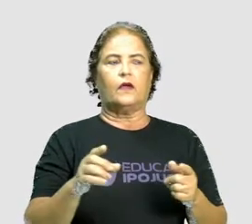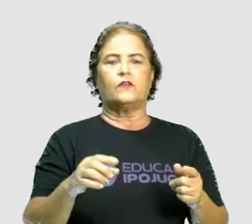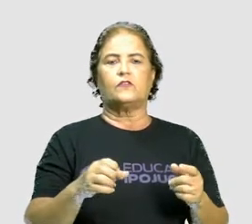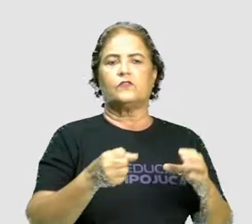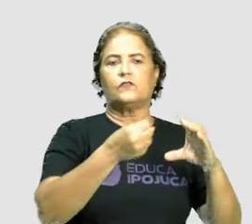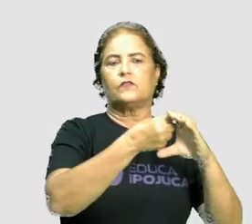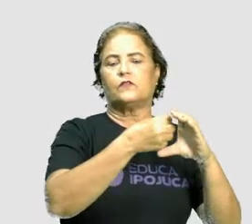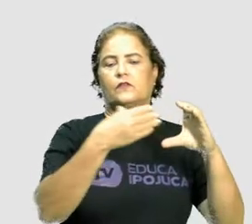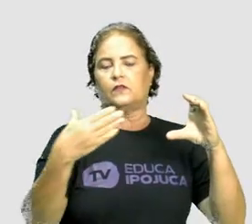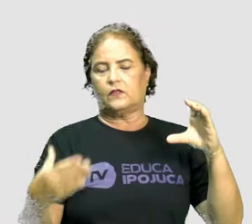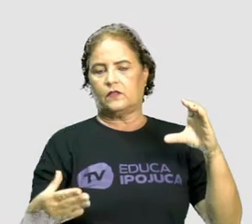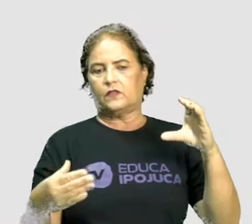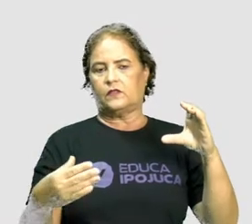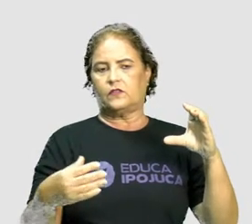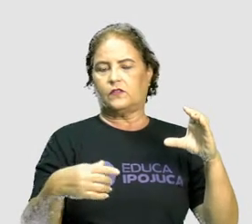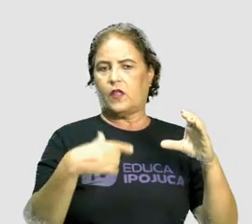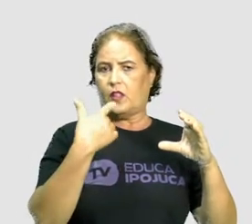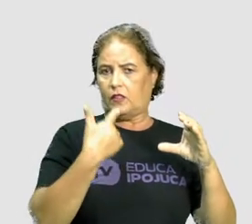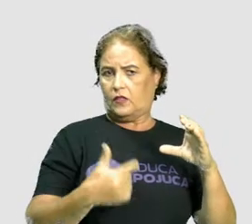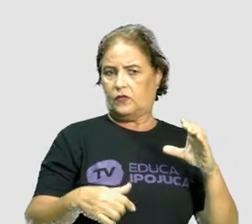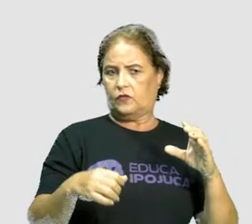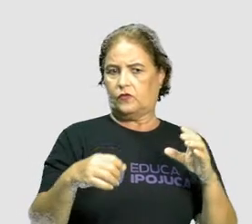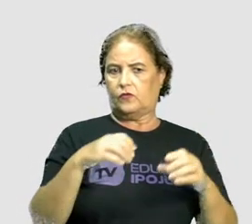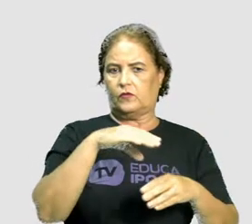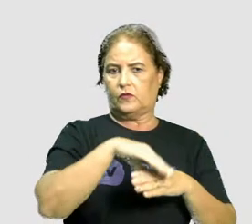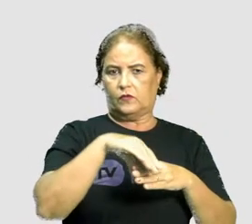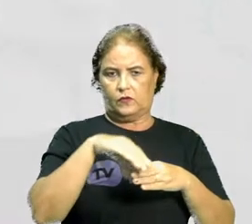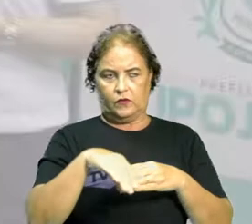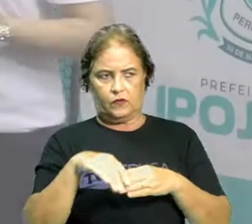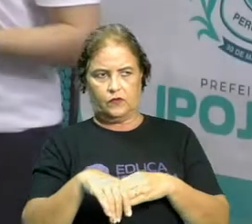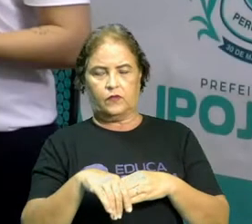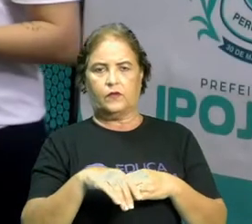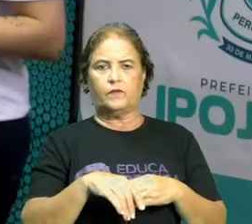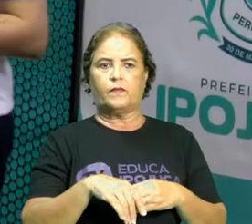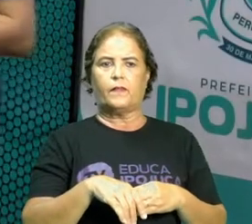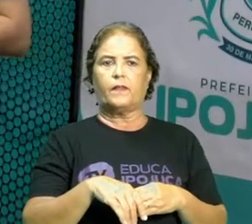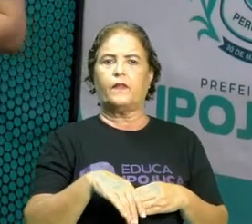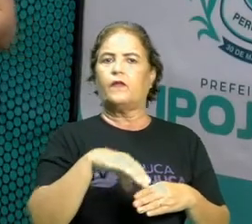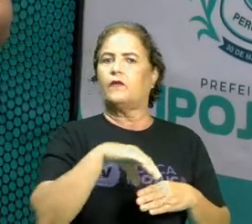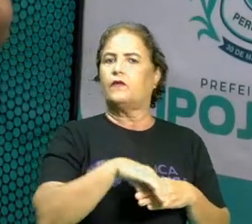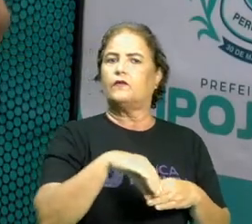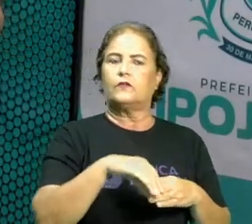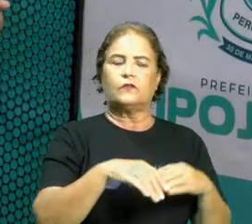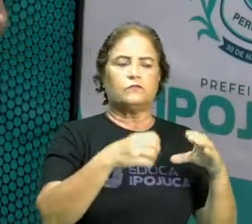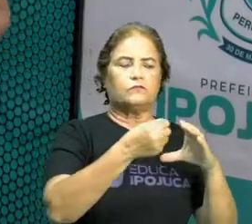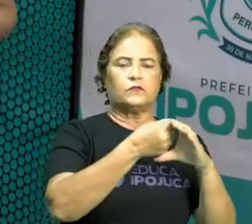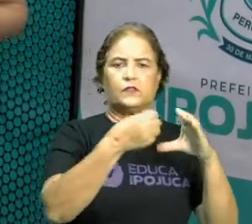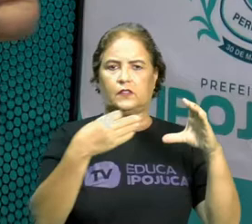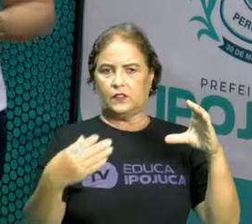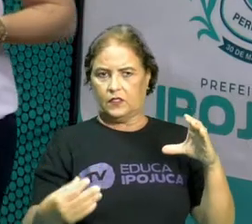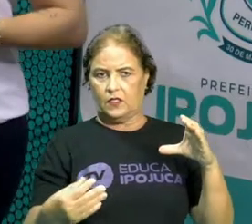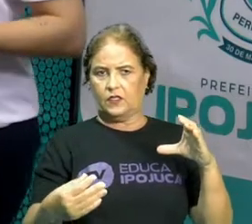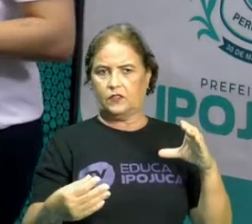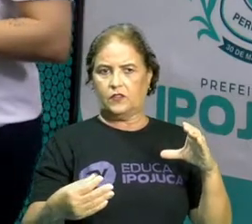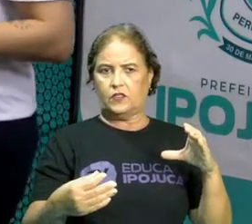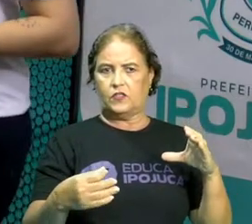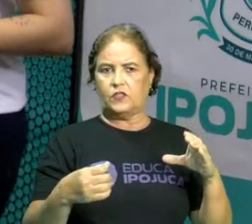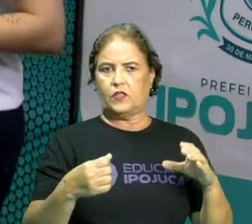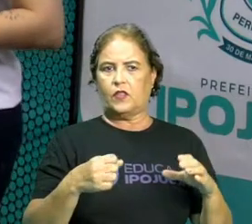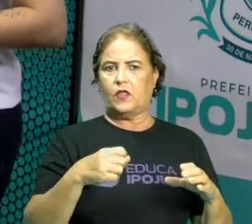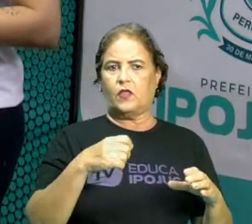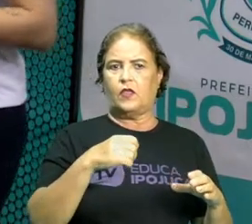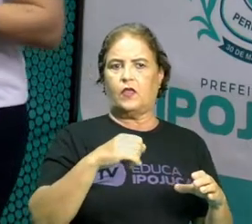características da literatura de Cordel, né? Os Cordéis não têm a característica de serem impessoais